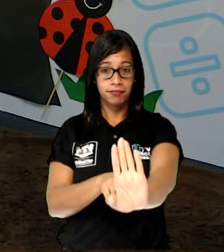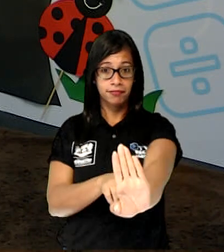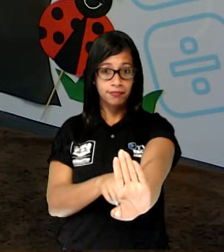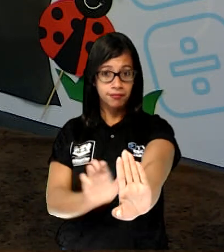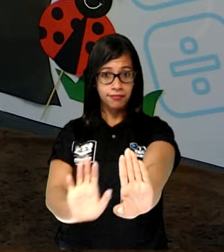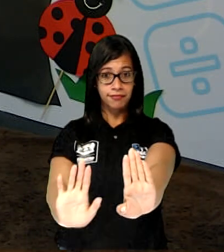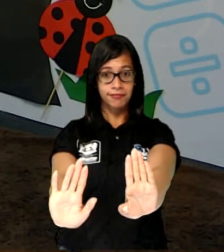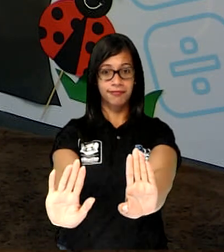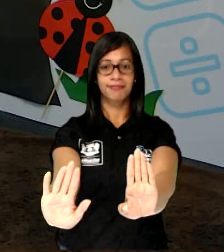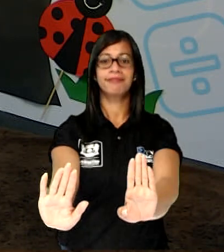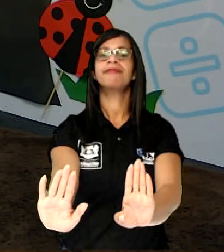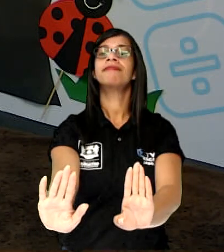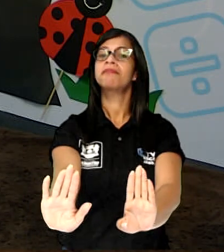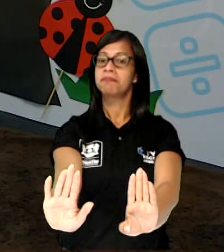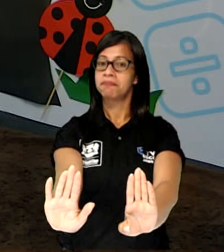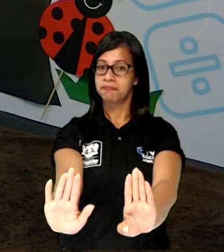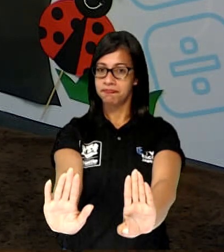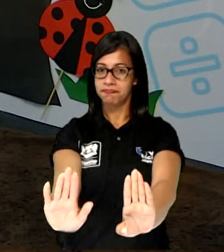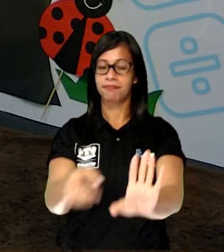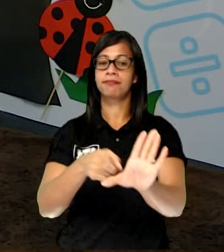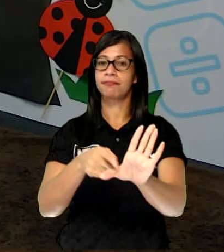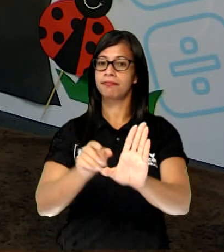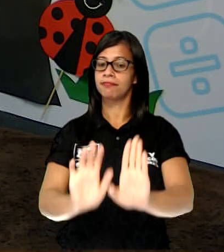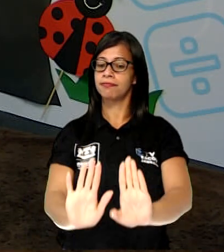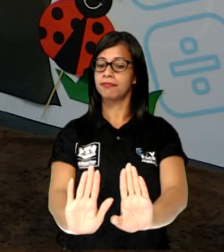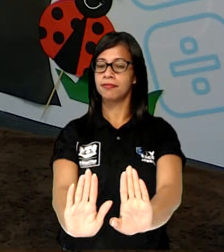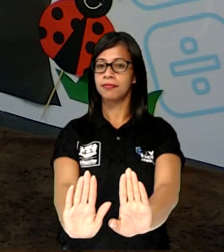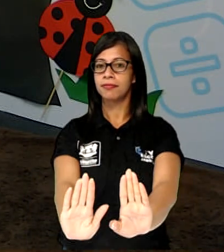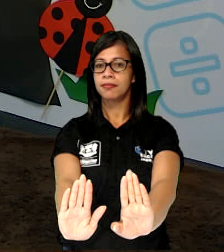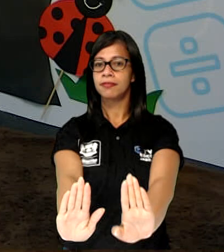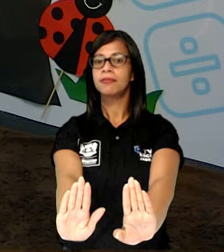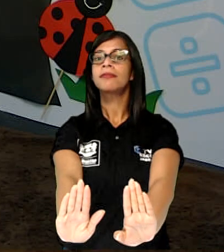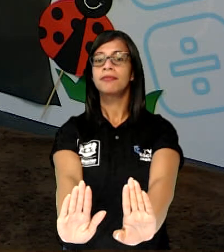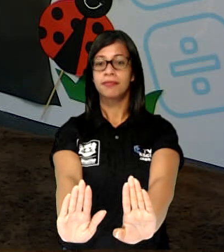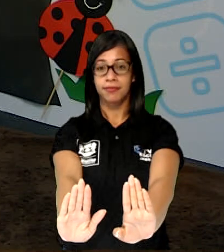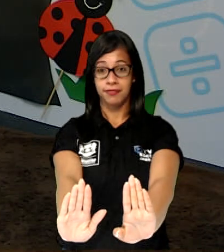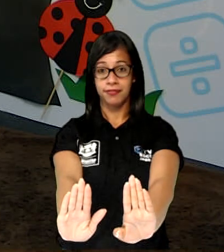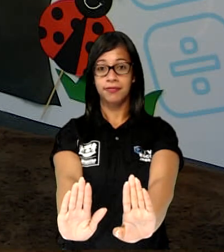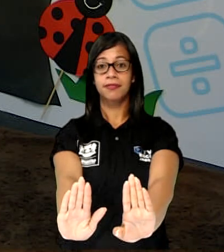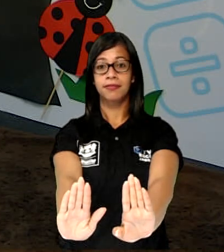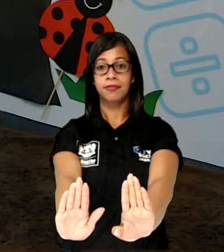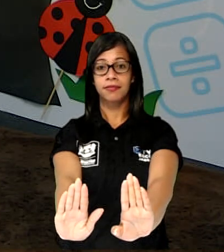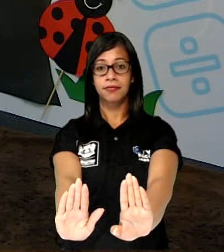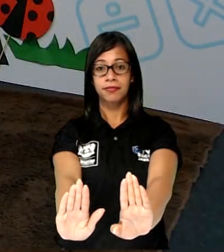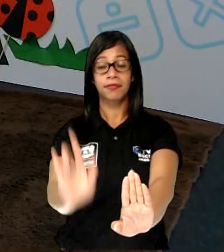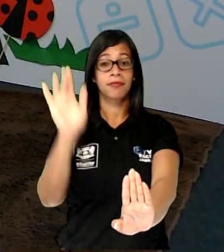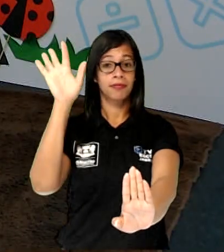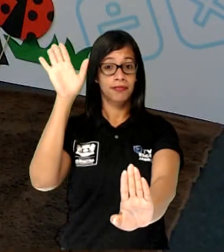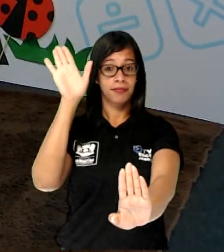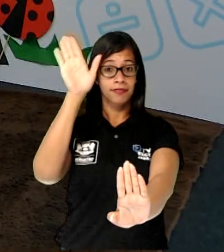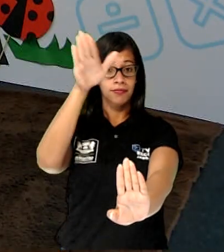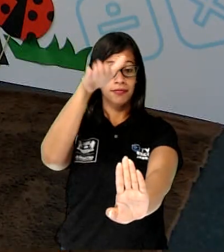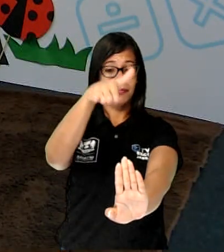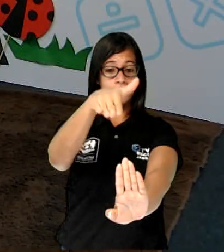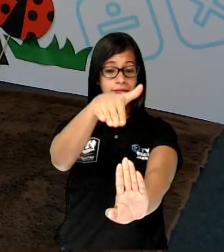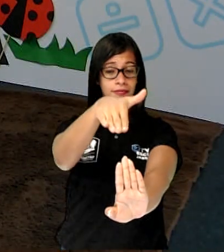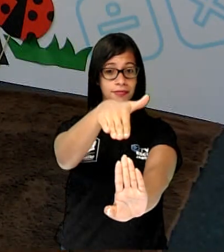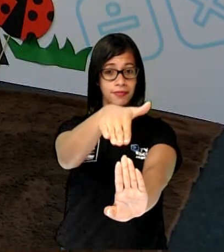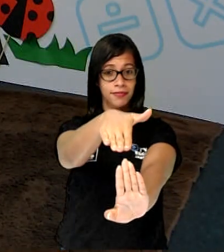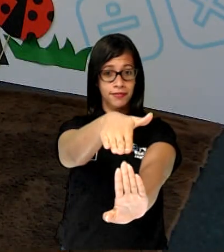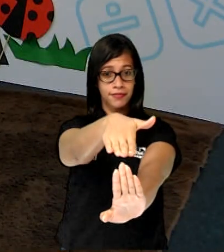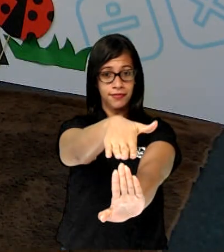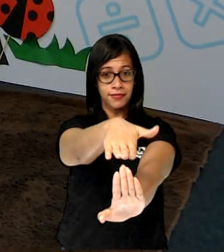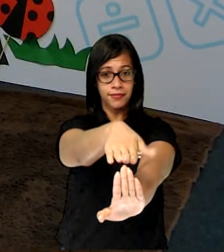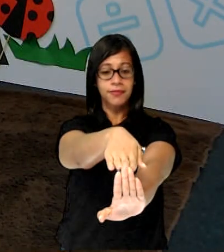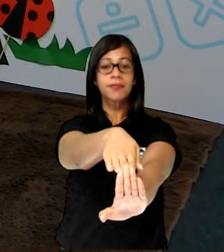estica para frente, deixa o pé bem para cima e tenta com a sua mãozinha encostar o máximo